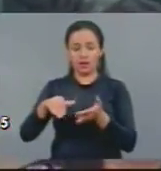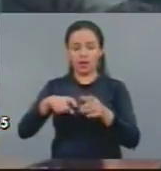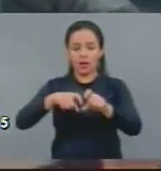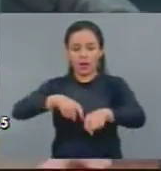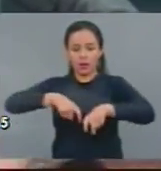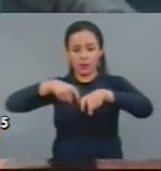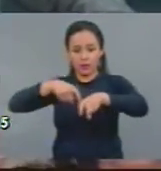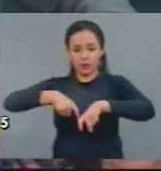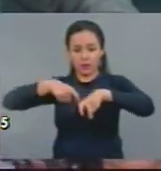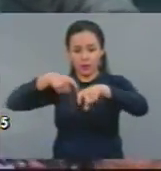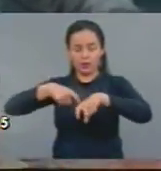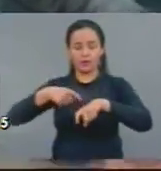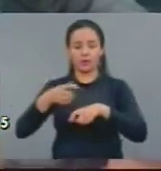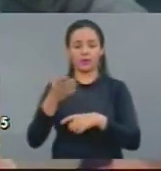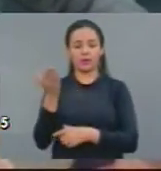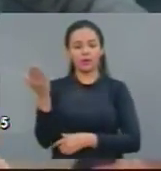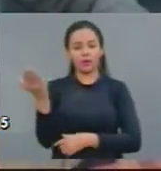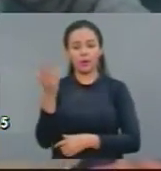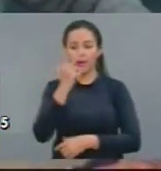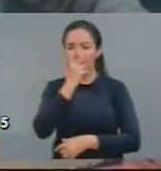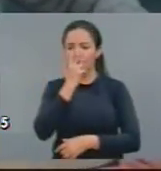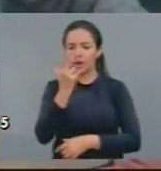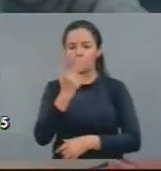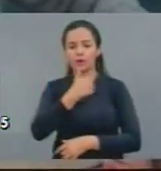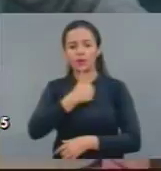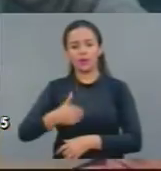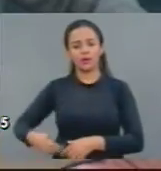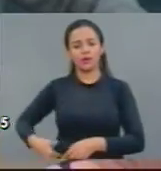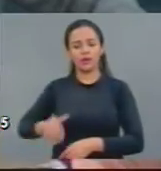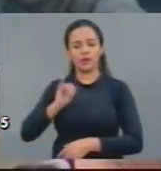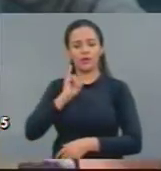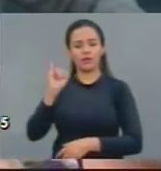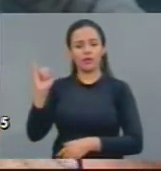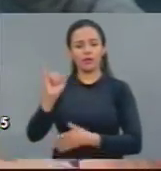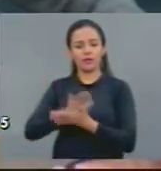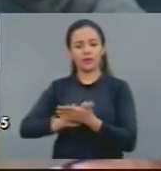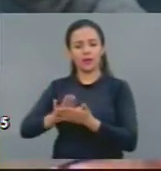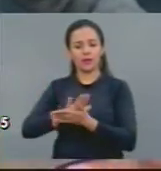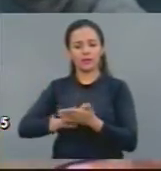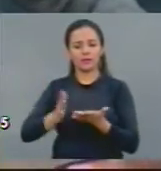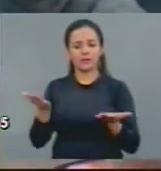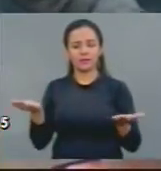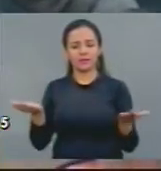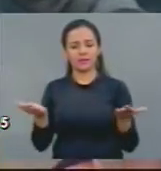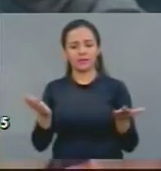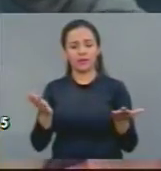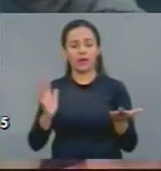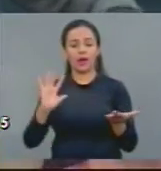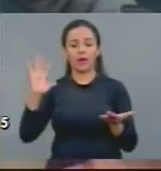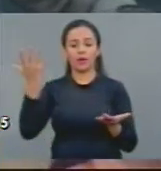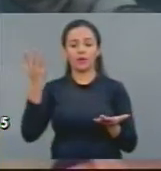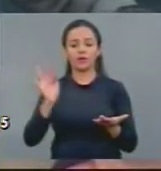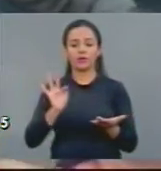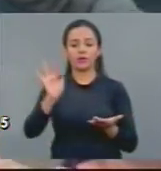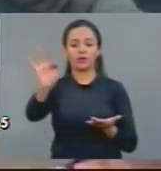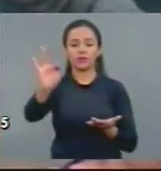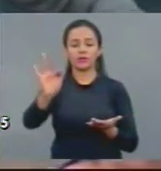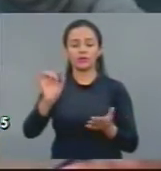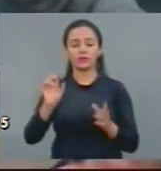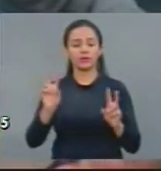porque eu disse até que o governo parece que não recebia as informações do que iria acontecer futuramente com relação